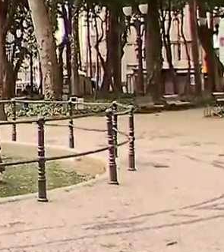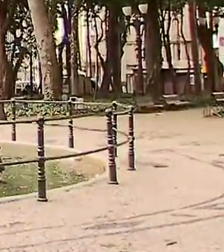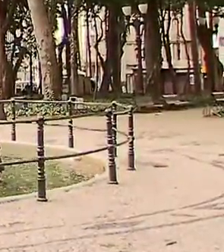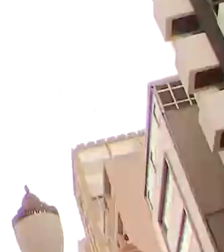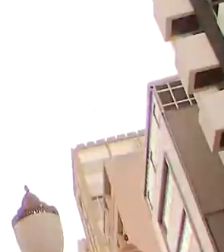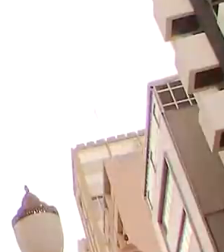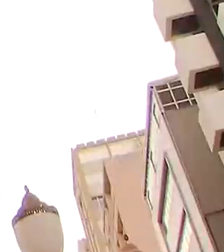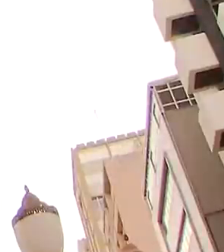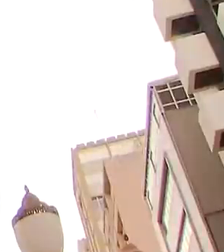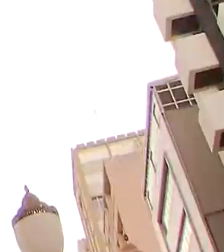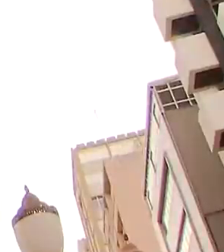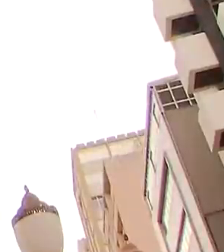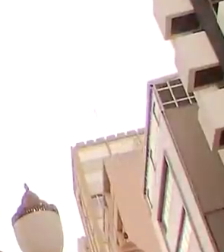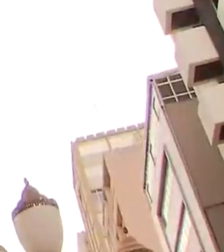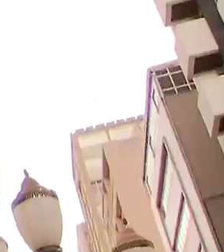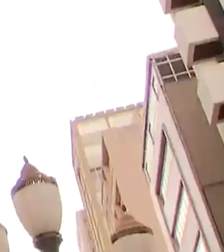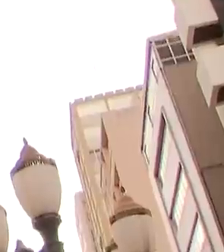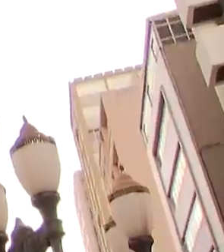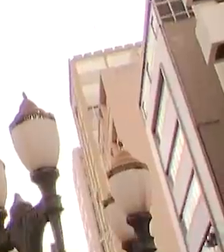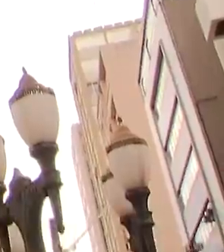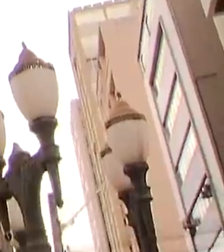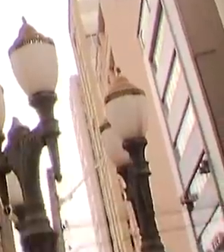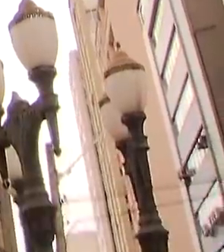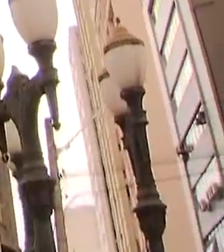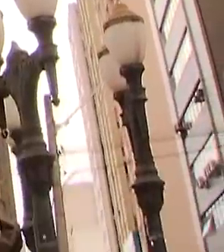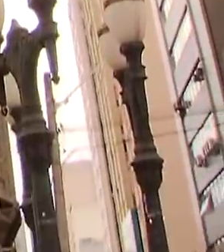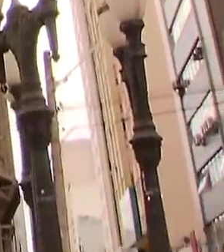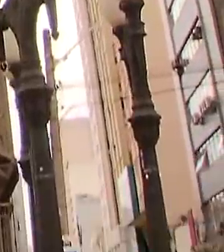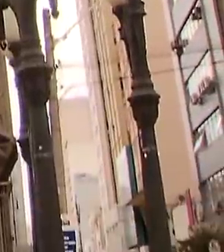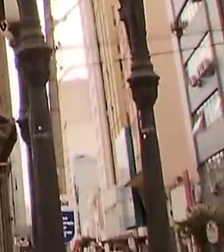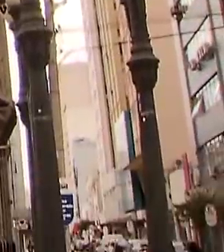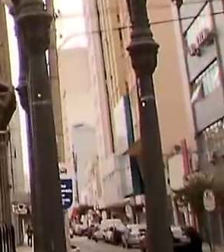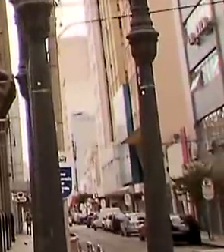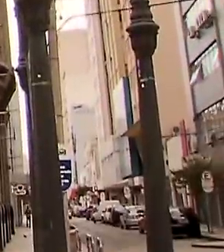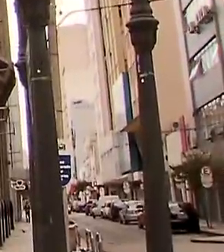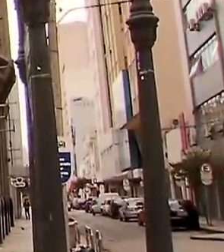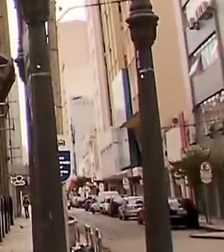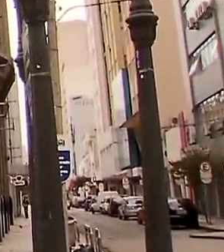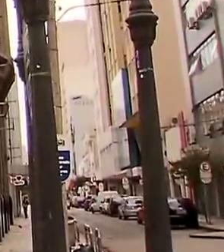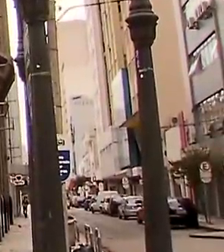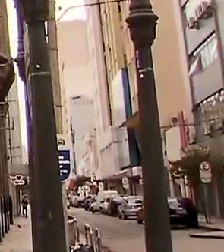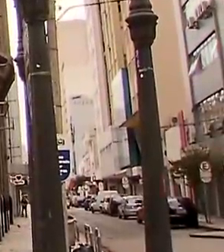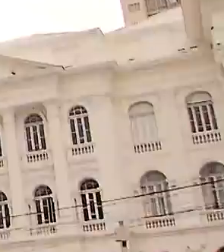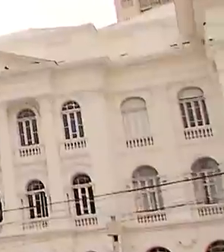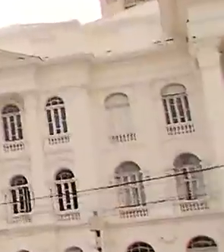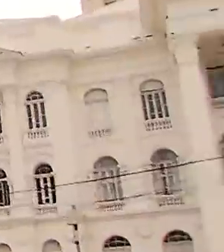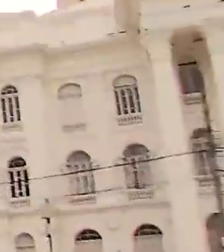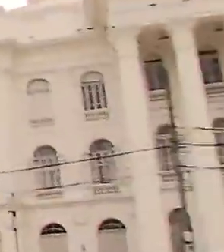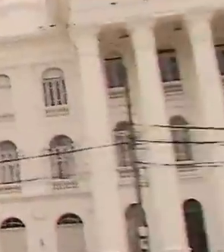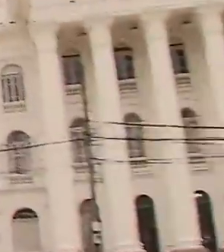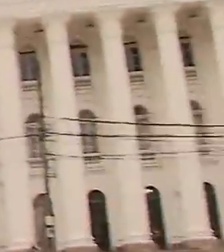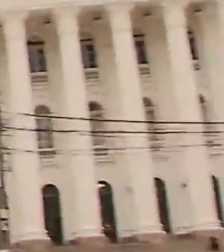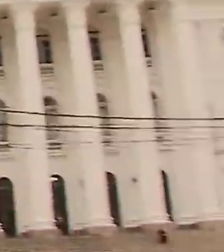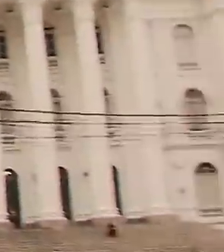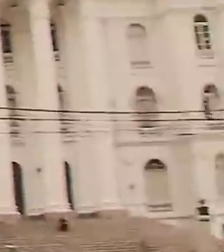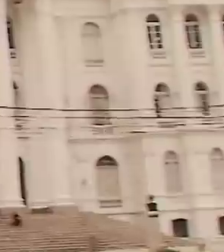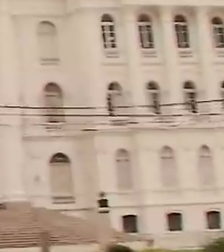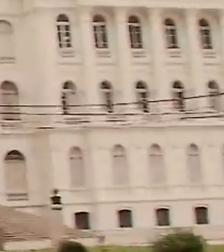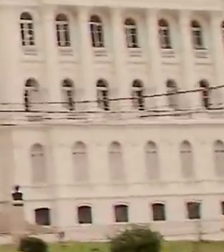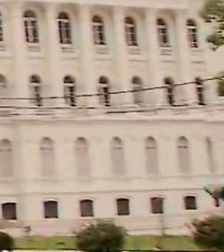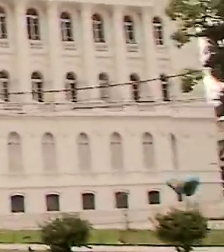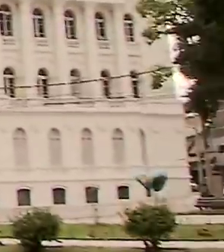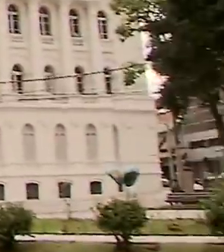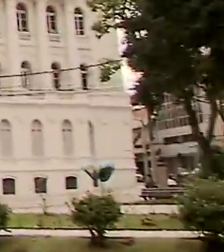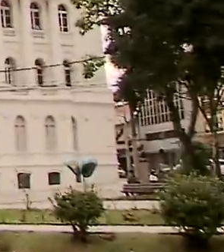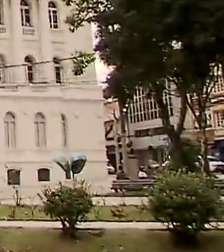Transcrição Transcrição e Legendas por Quintena